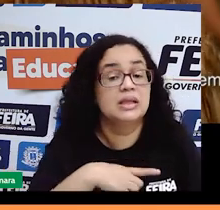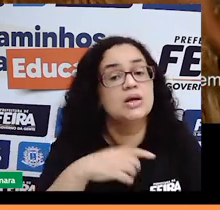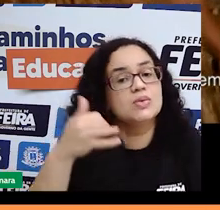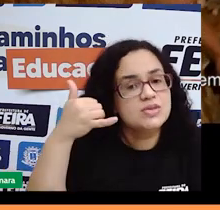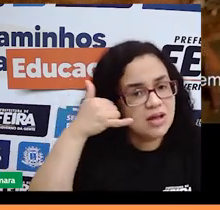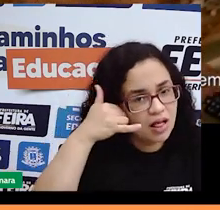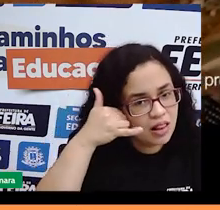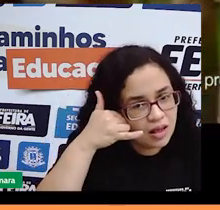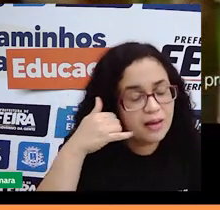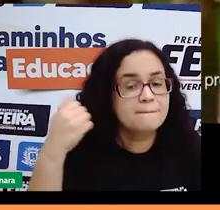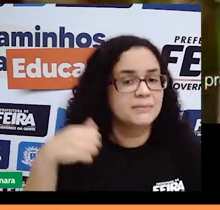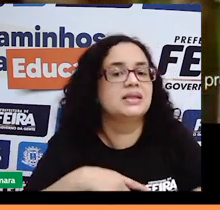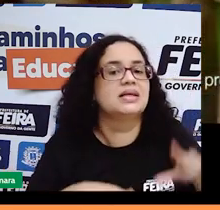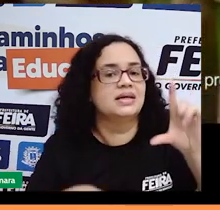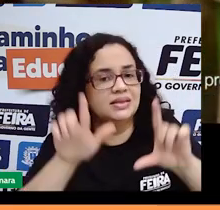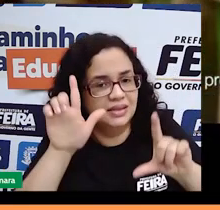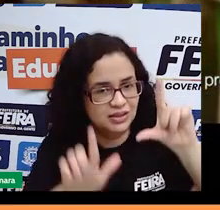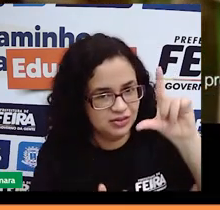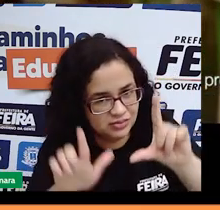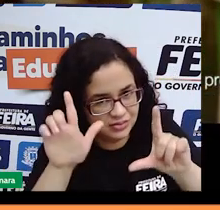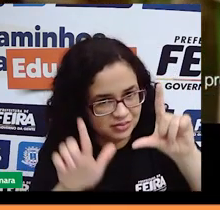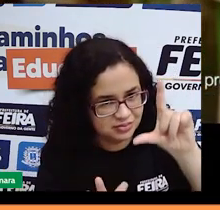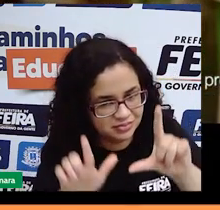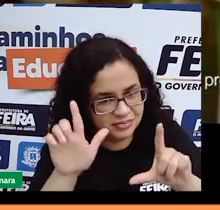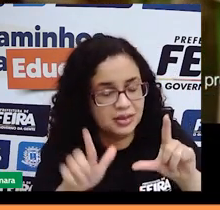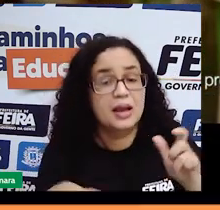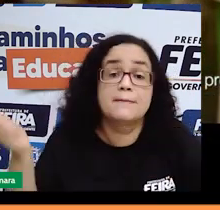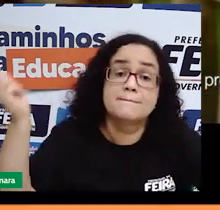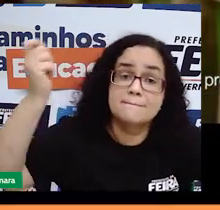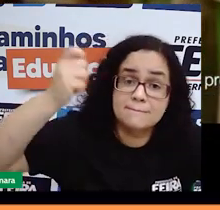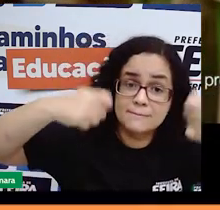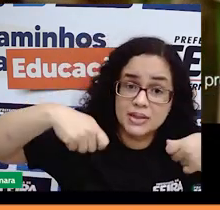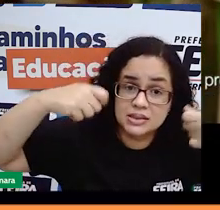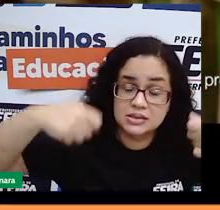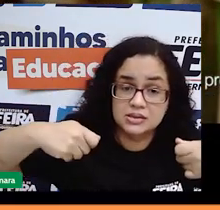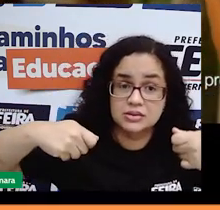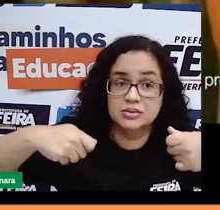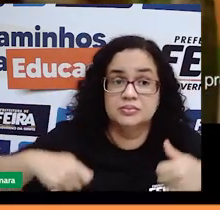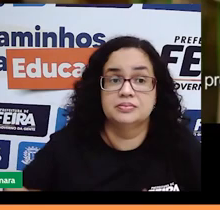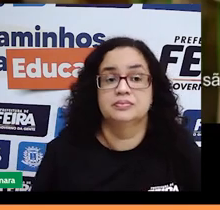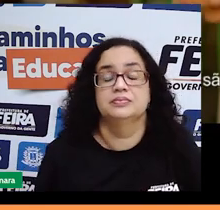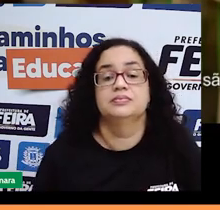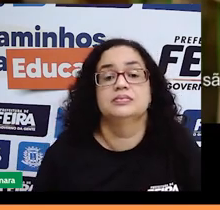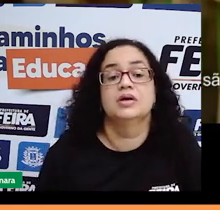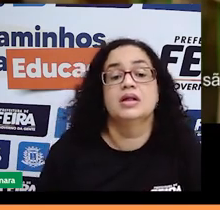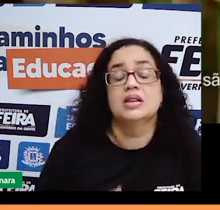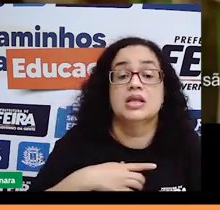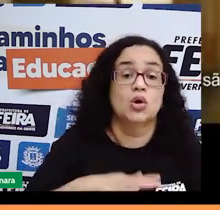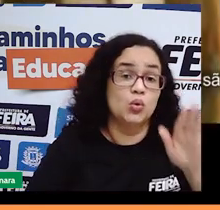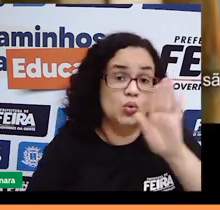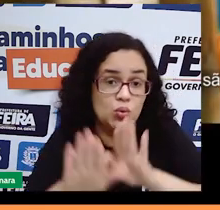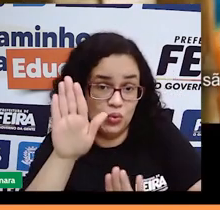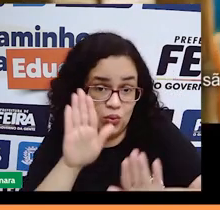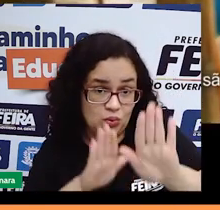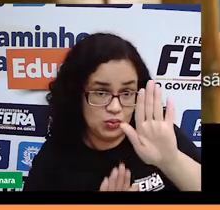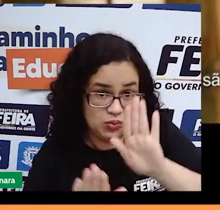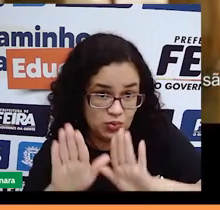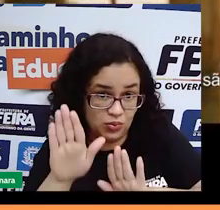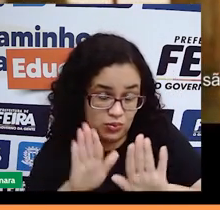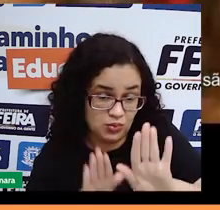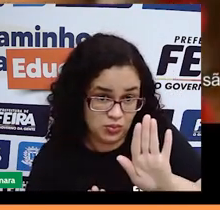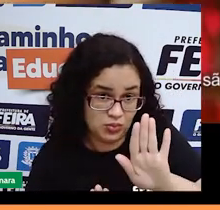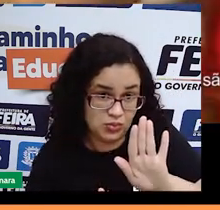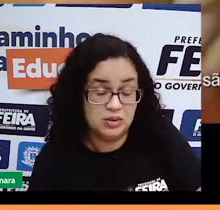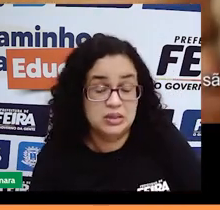de ter a televisão. E isso daí precisa ser bem expressado e tomar cuidado com isso, porque isso aí são fluidos de uma